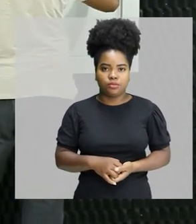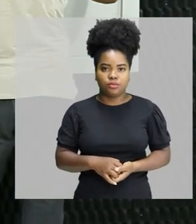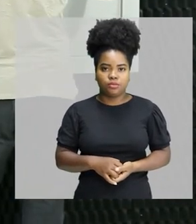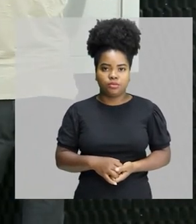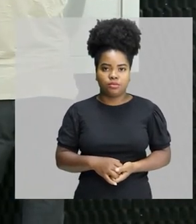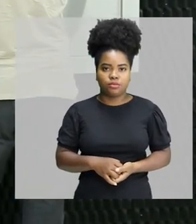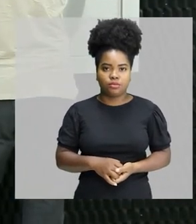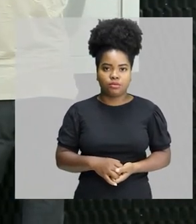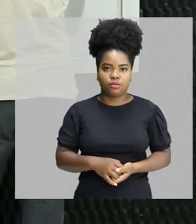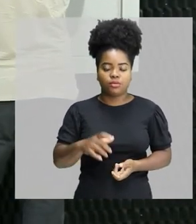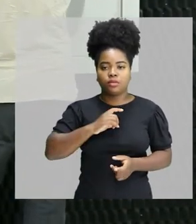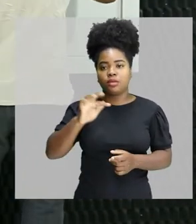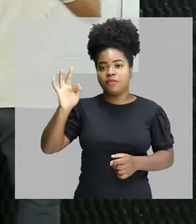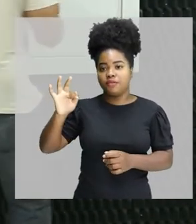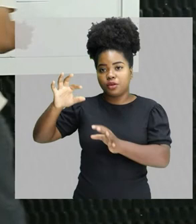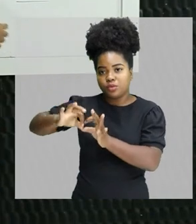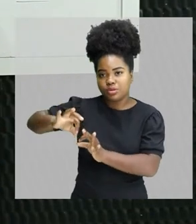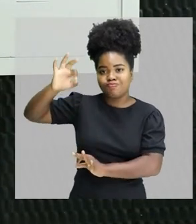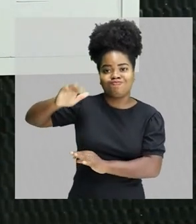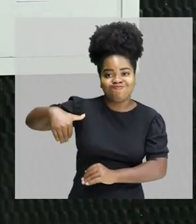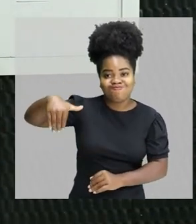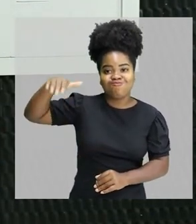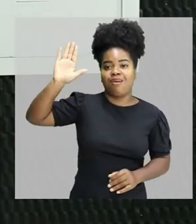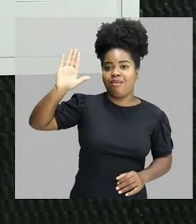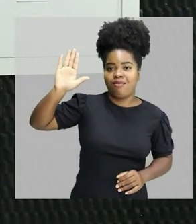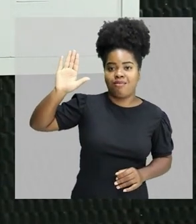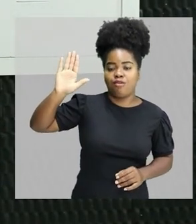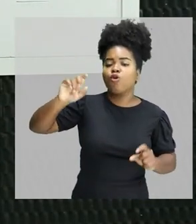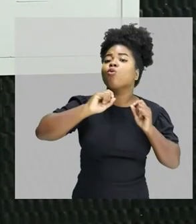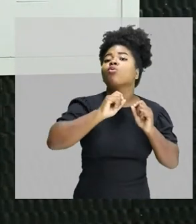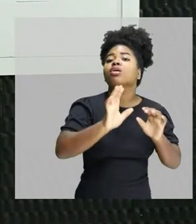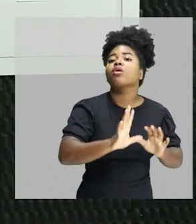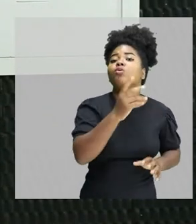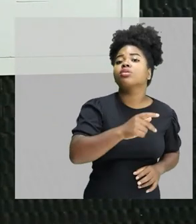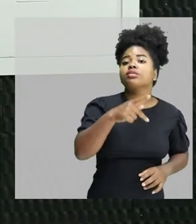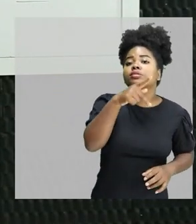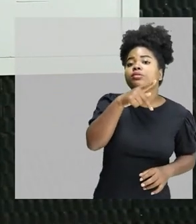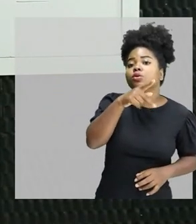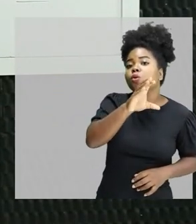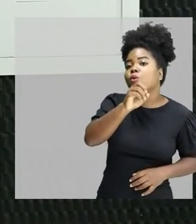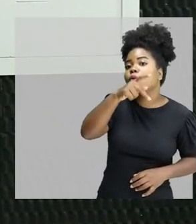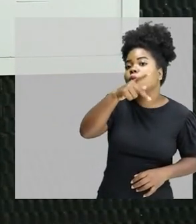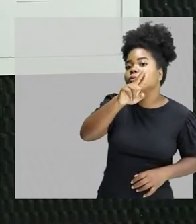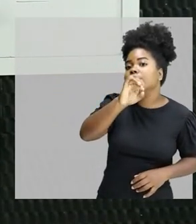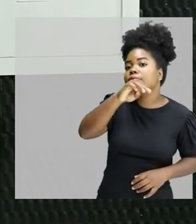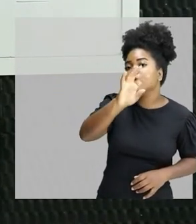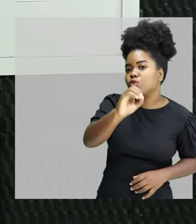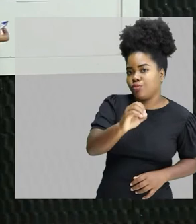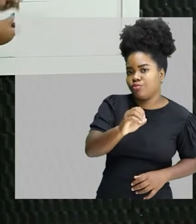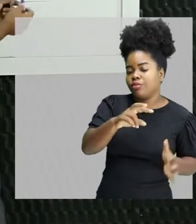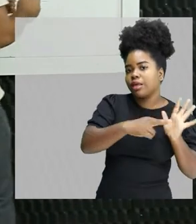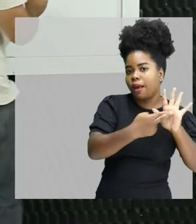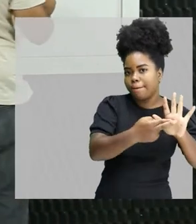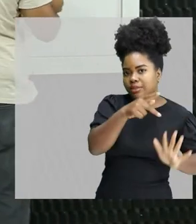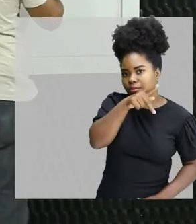Ó, a altura lá em cima. O que é que eu tenho que fazer com o comprimento de onda para poder eu manter